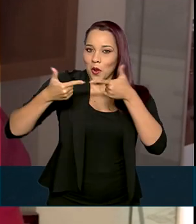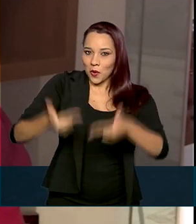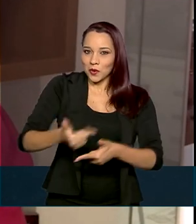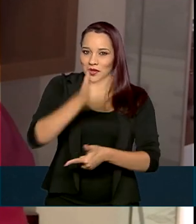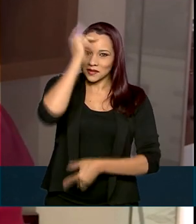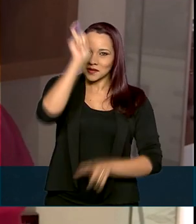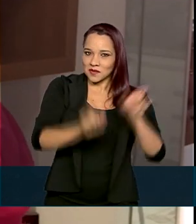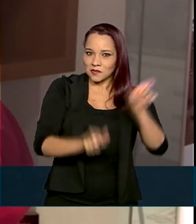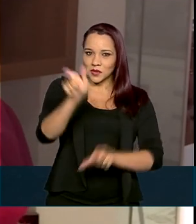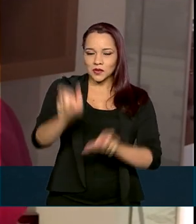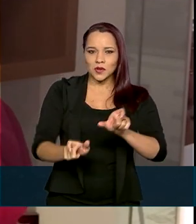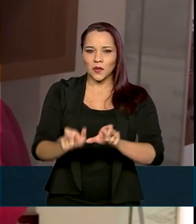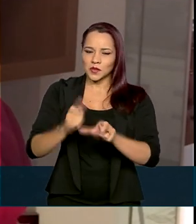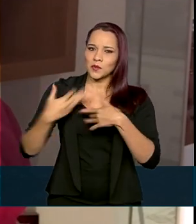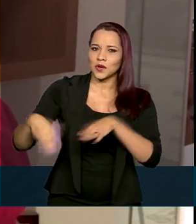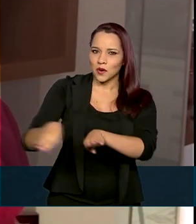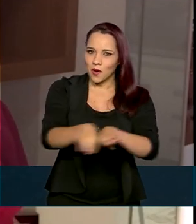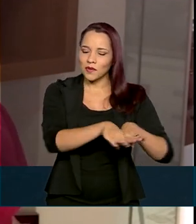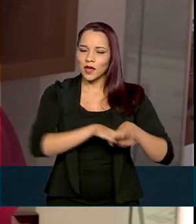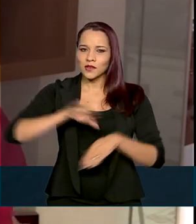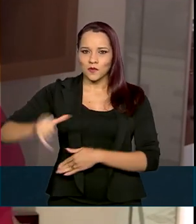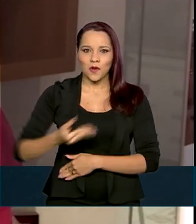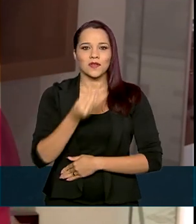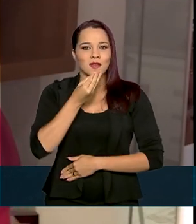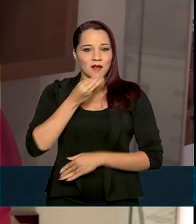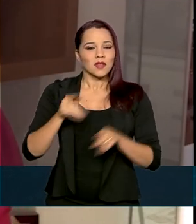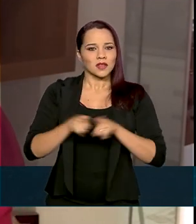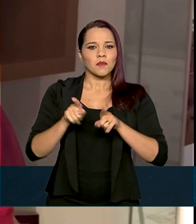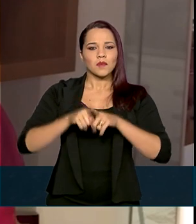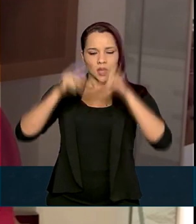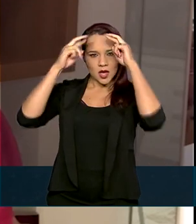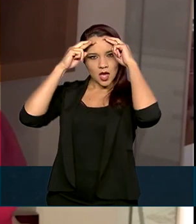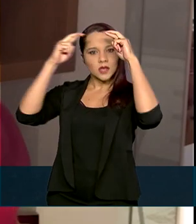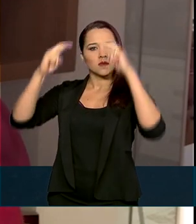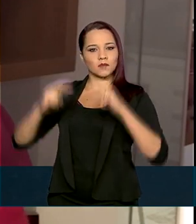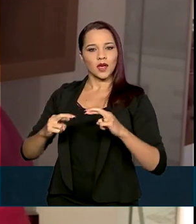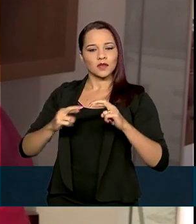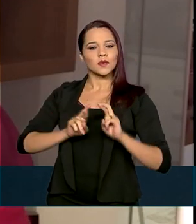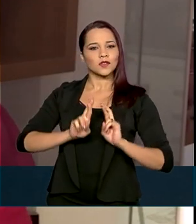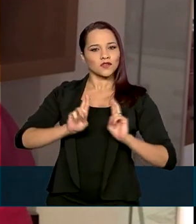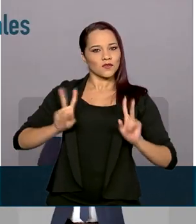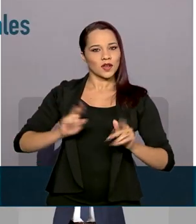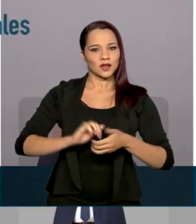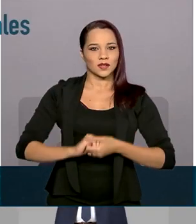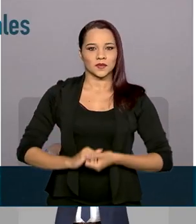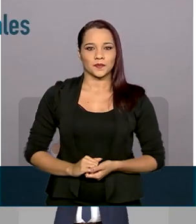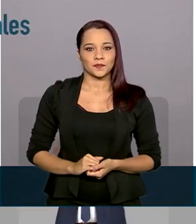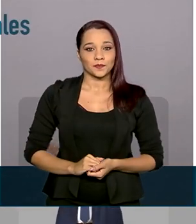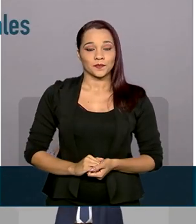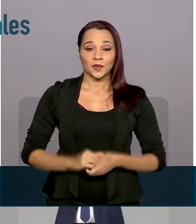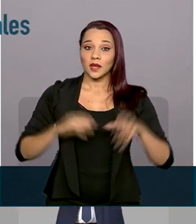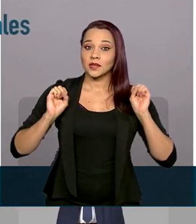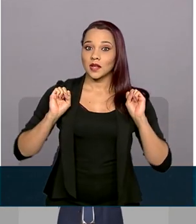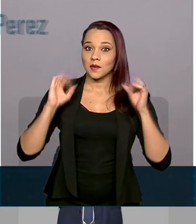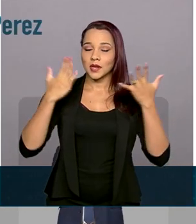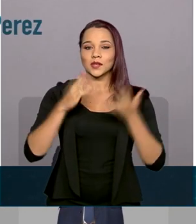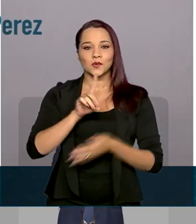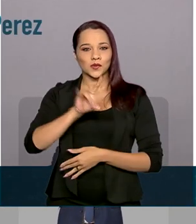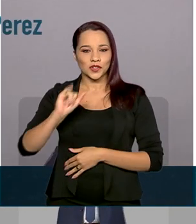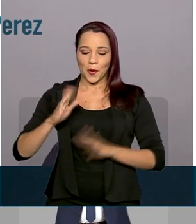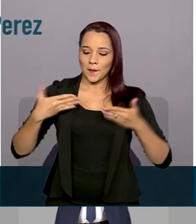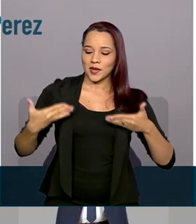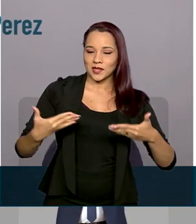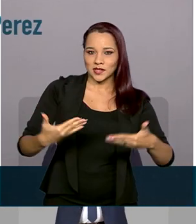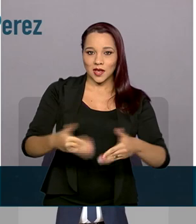pessoas por igualdade de oportunidades e respeito pelas diferenças. Em comemoração à data, o